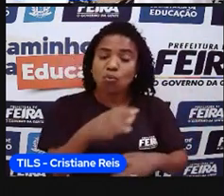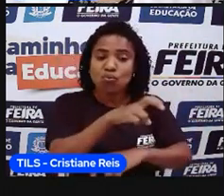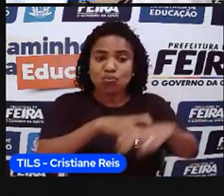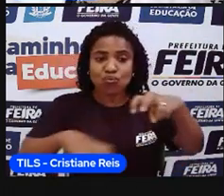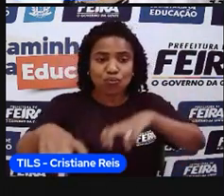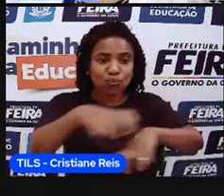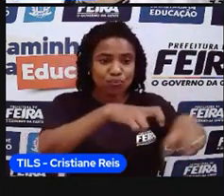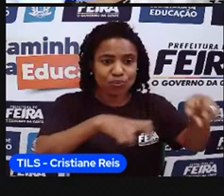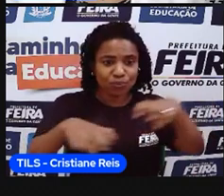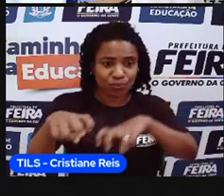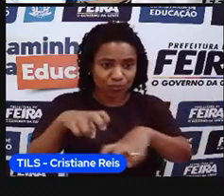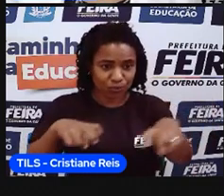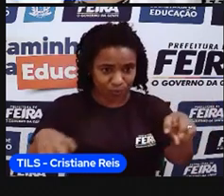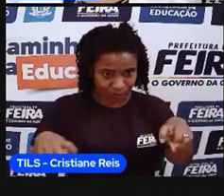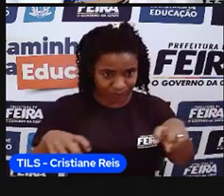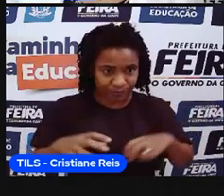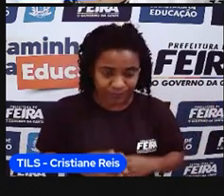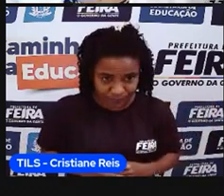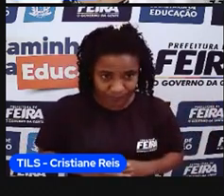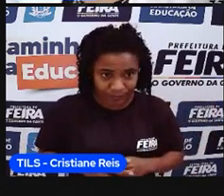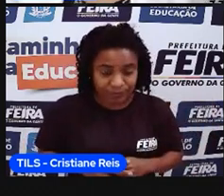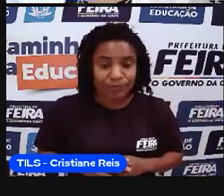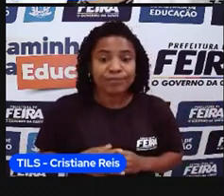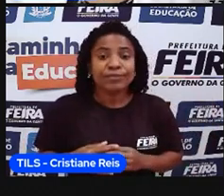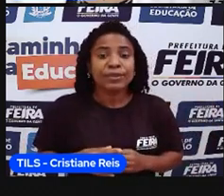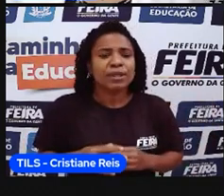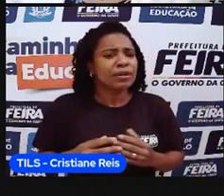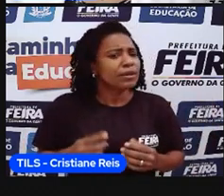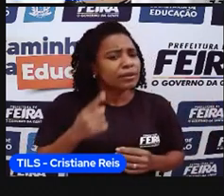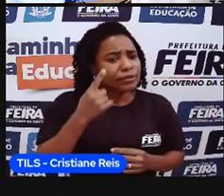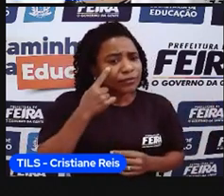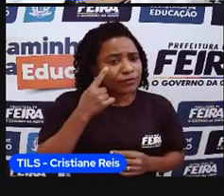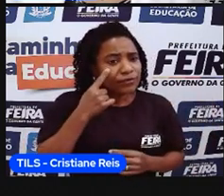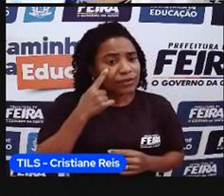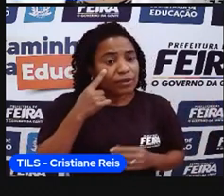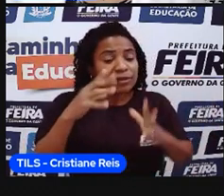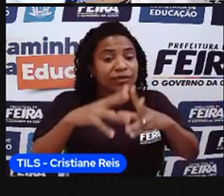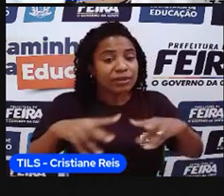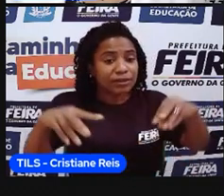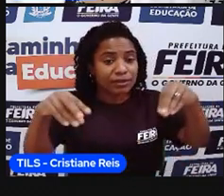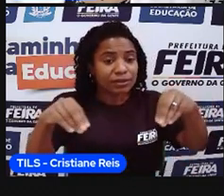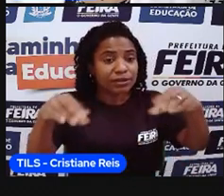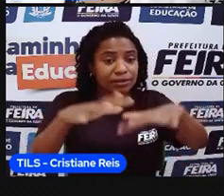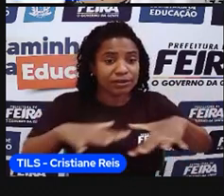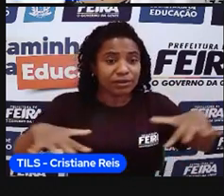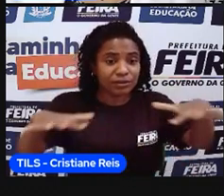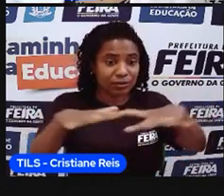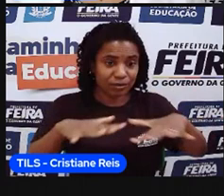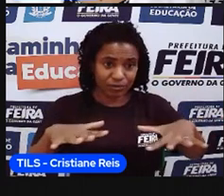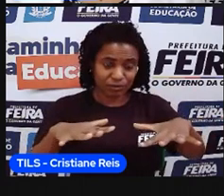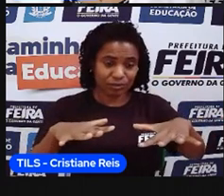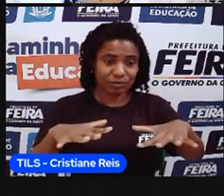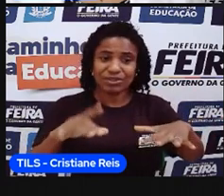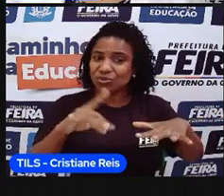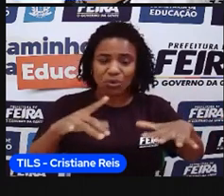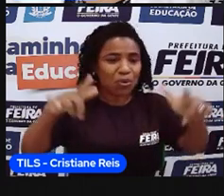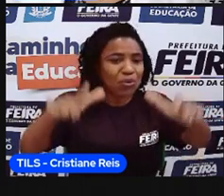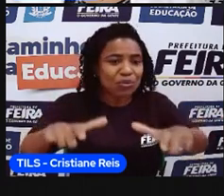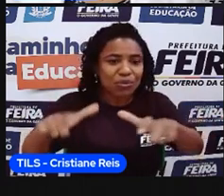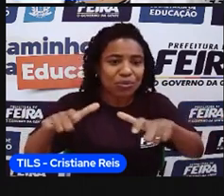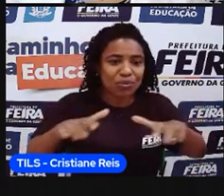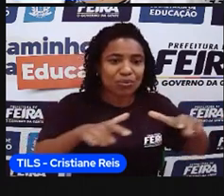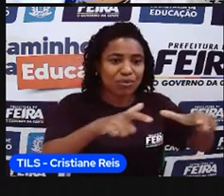que é que nós vamos, né, observar disso aí? Quando a gente fala de território, nós estamos falando não só do espaço,